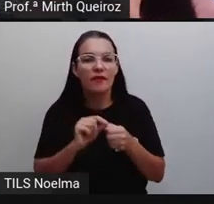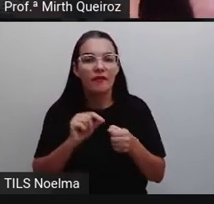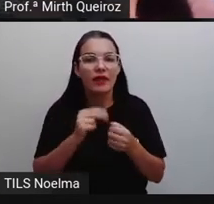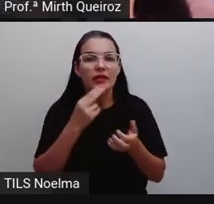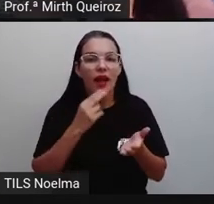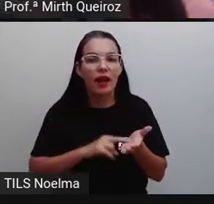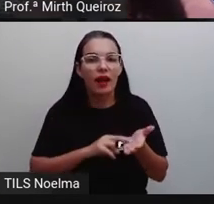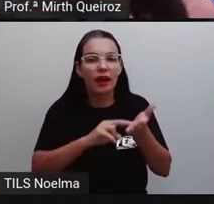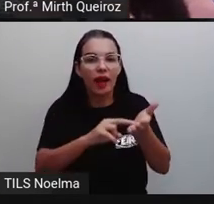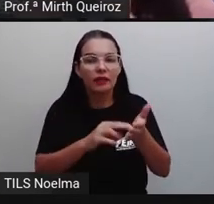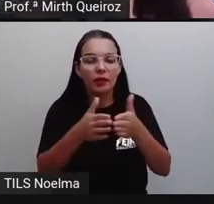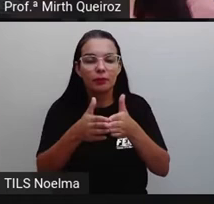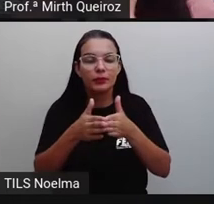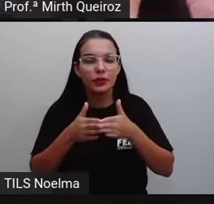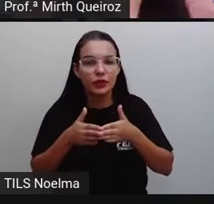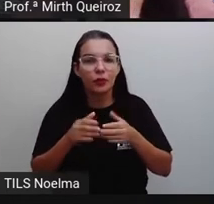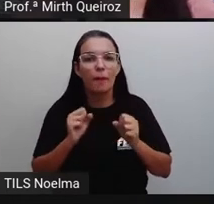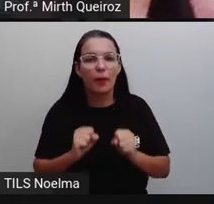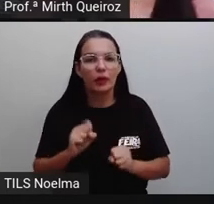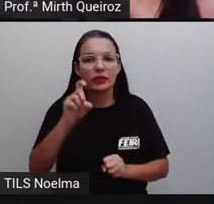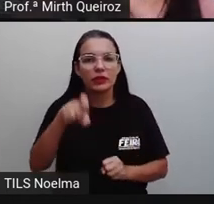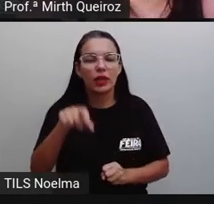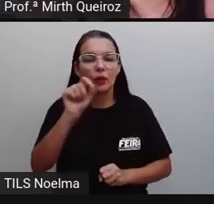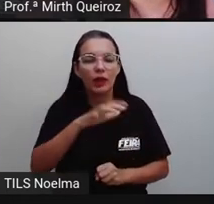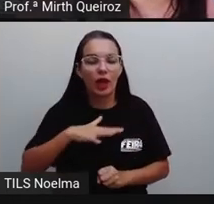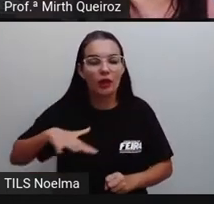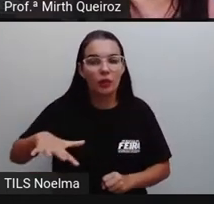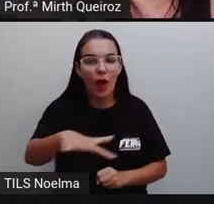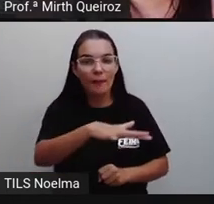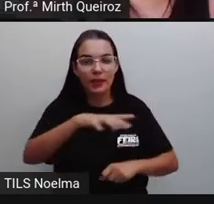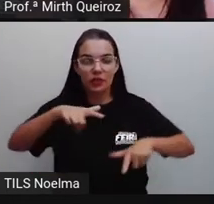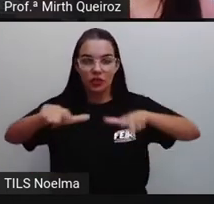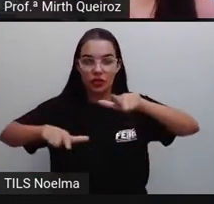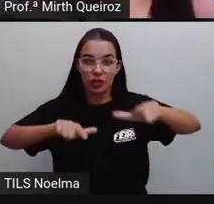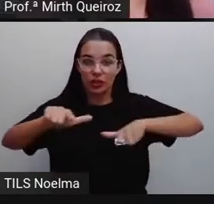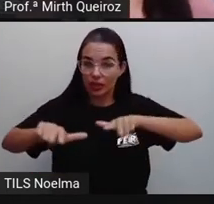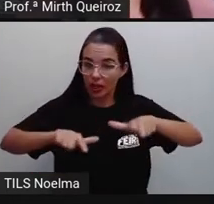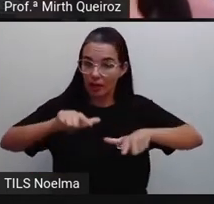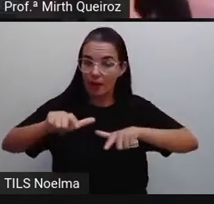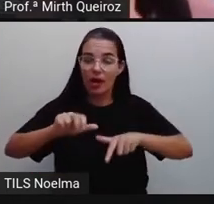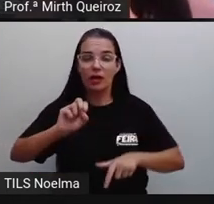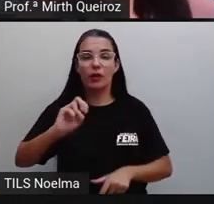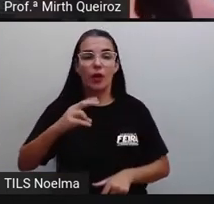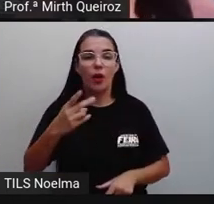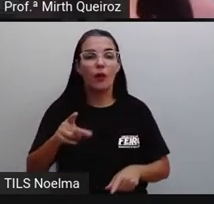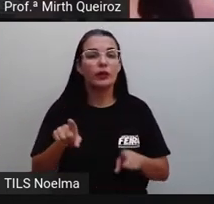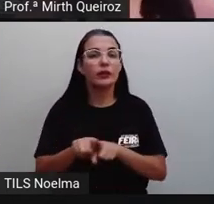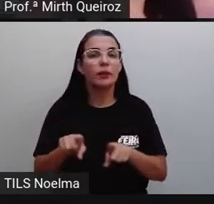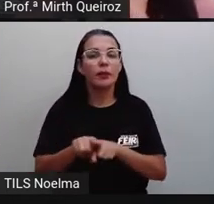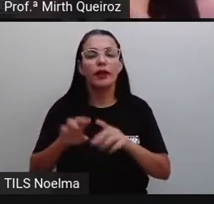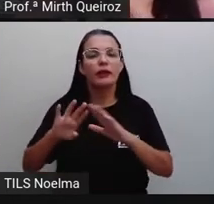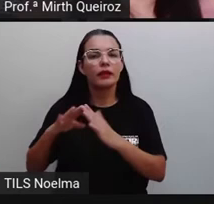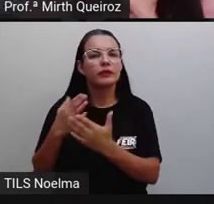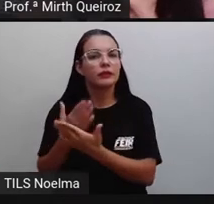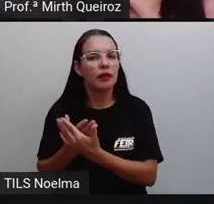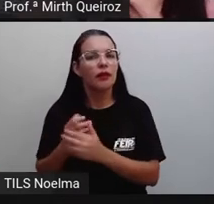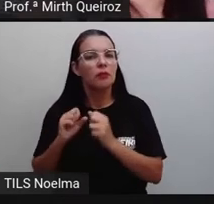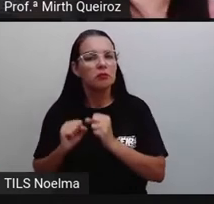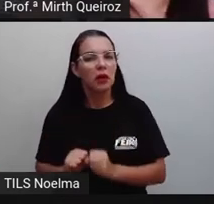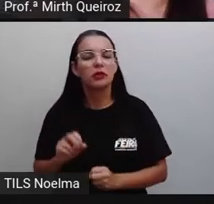pode ser no meio profissional, ou até mesmo na escola, né?